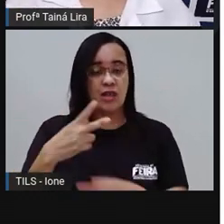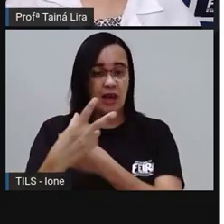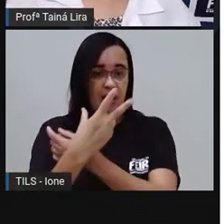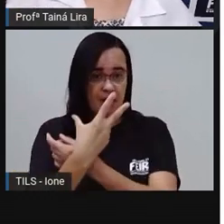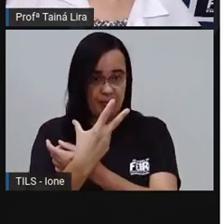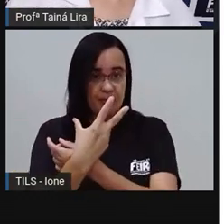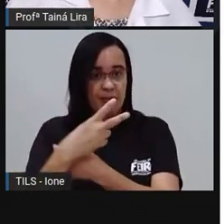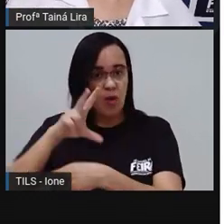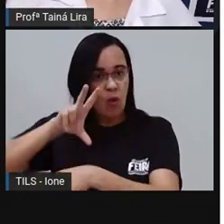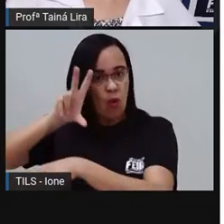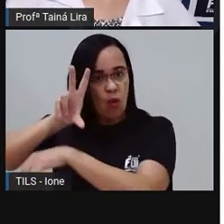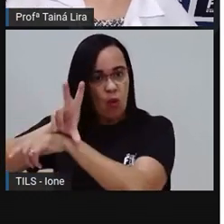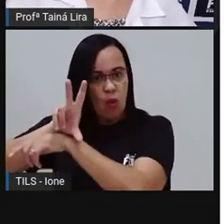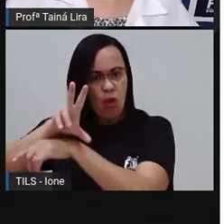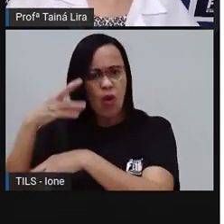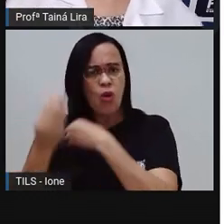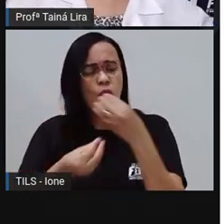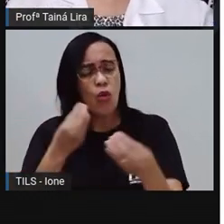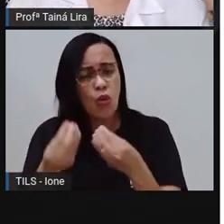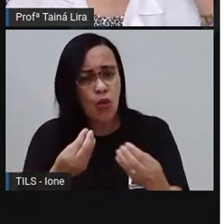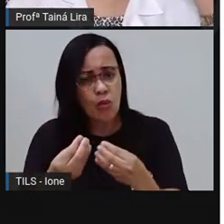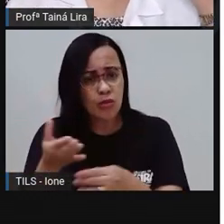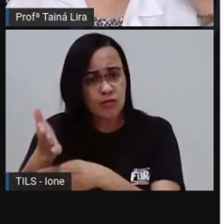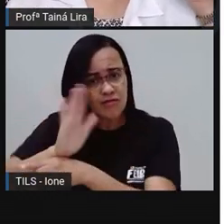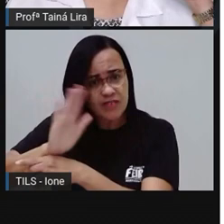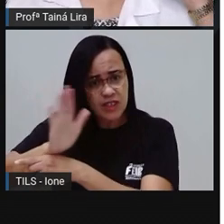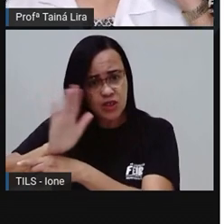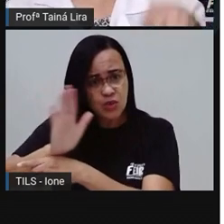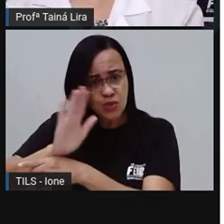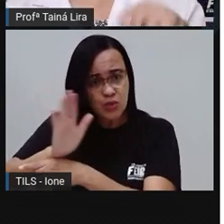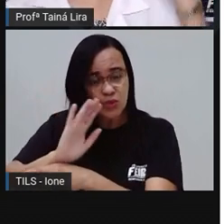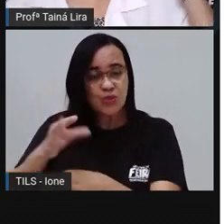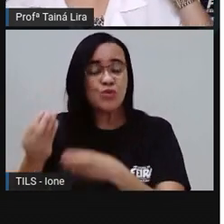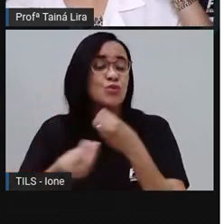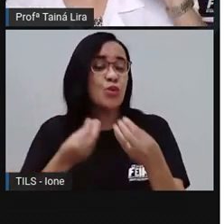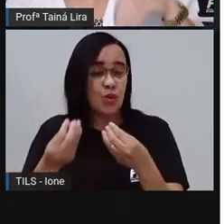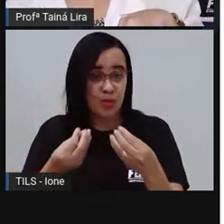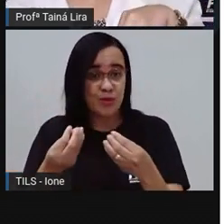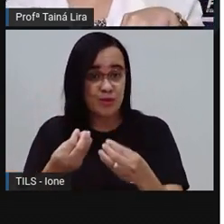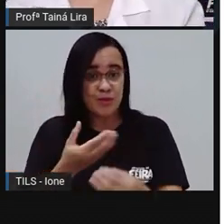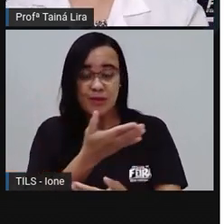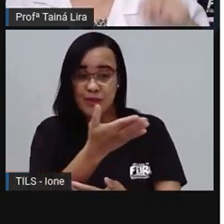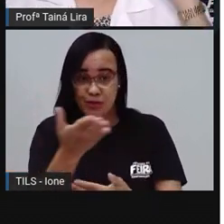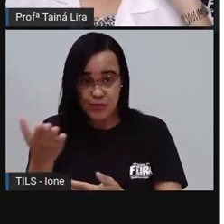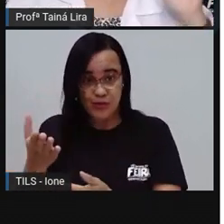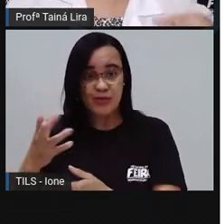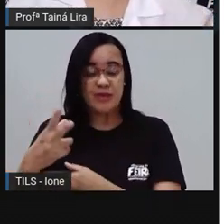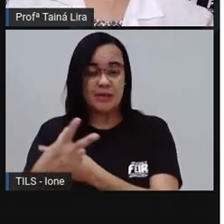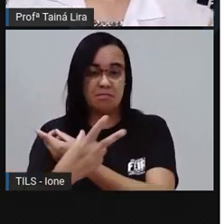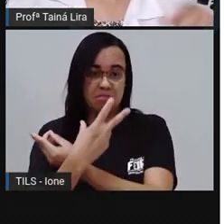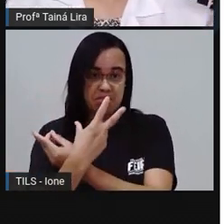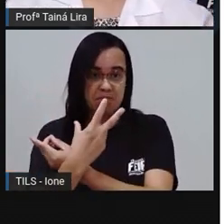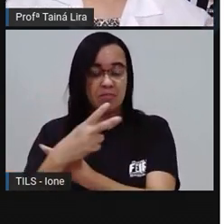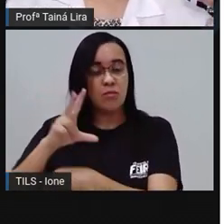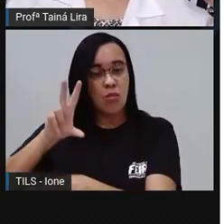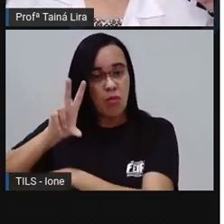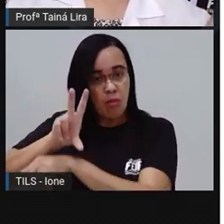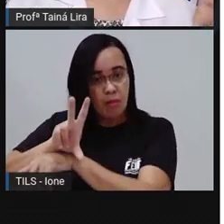Então como é PRO que eu vou gravar esse vídeo A gente vai gravar Vocês vão gravar esse vídeo, tá? Com